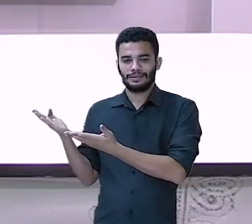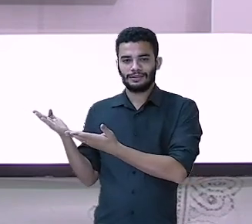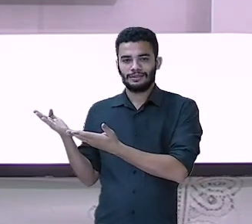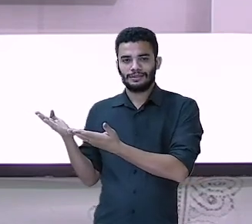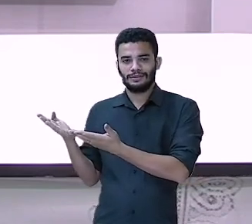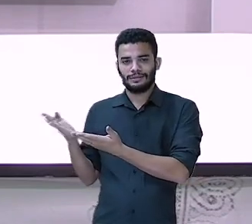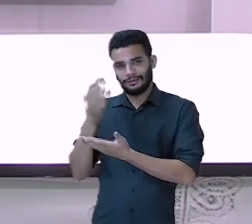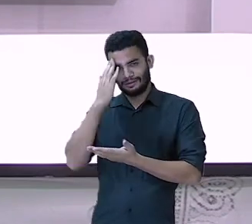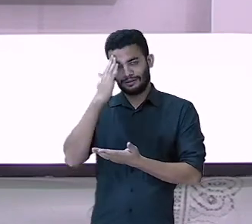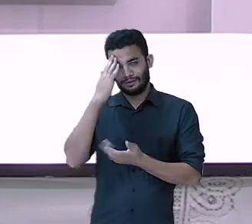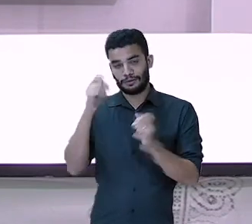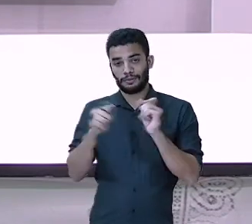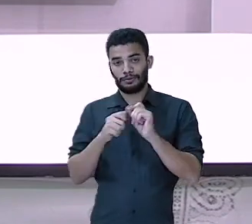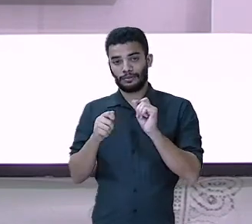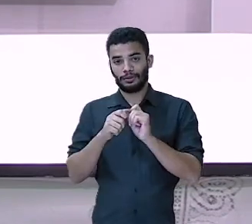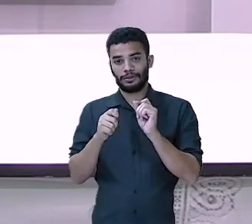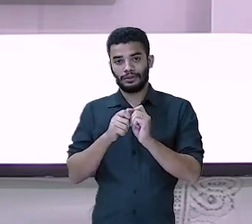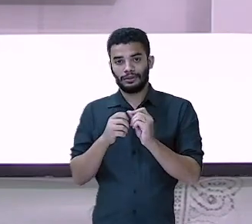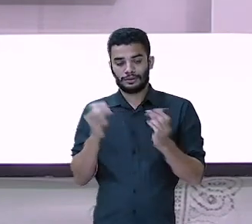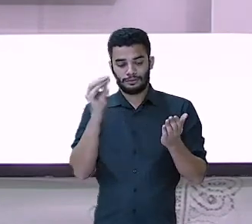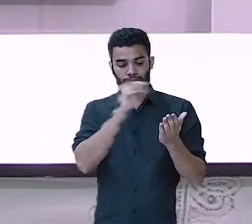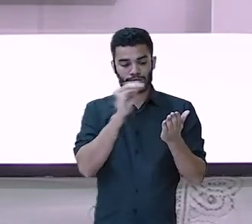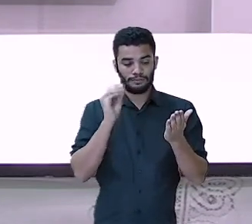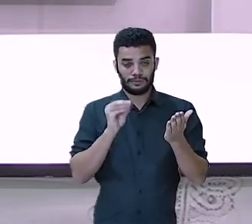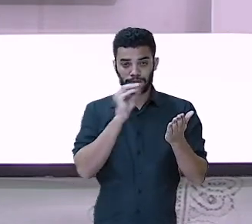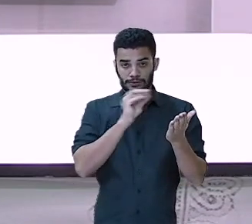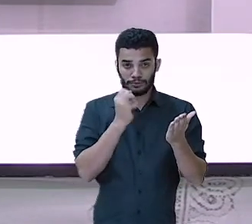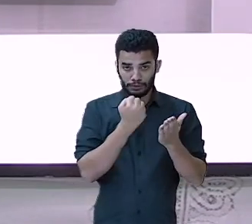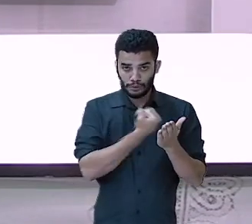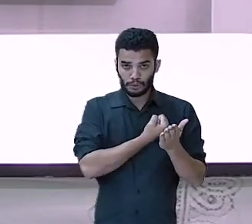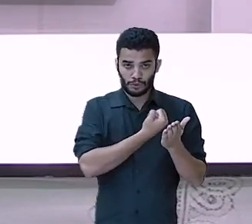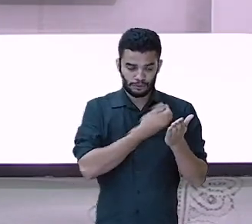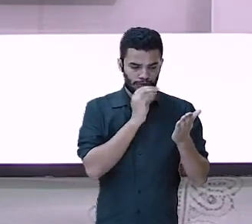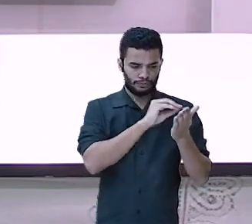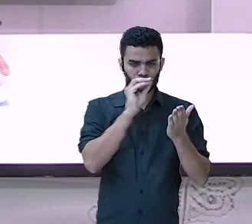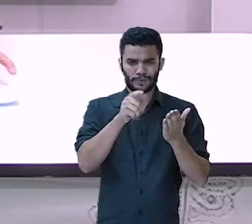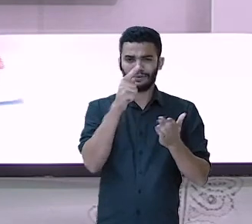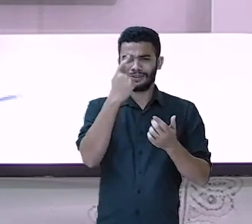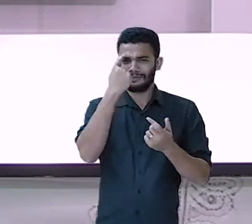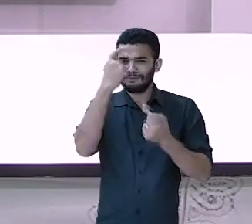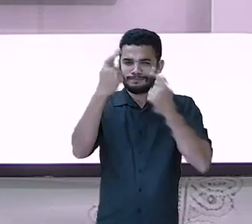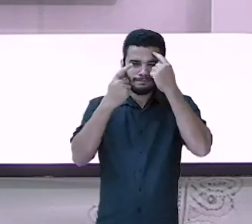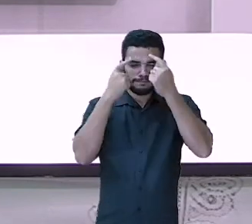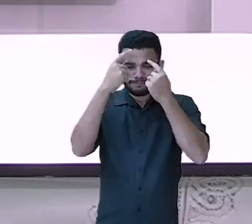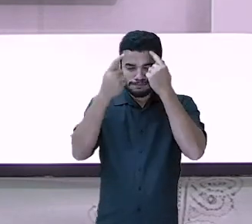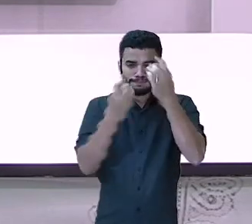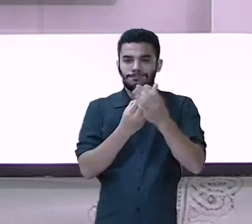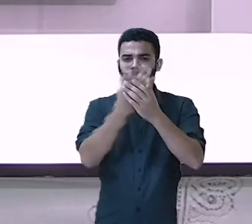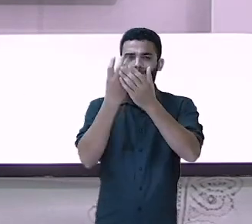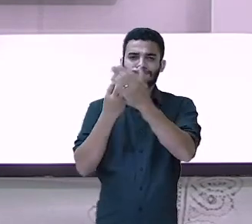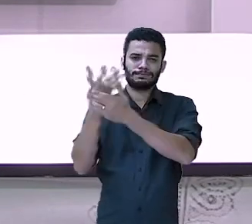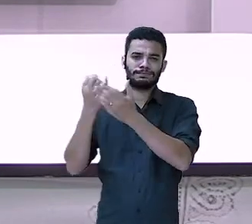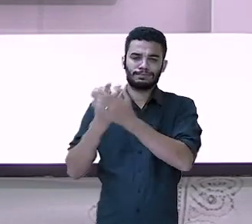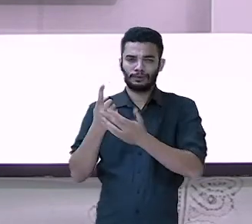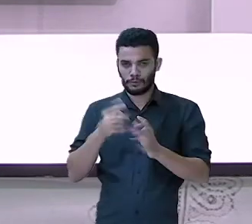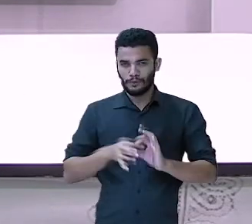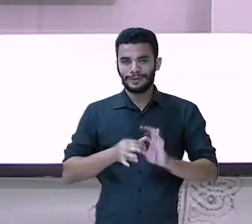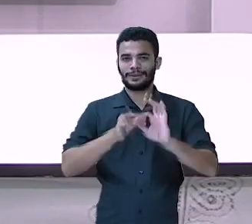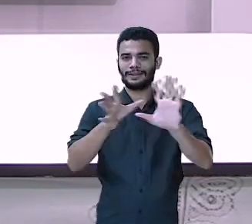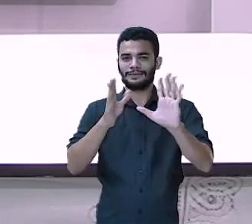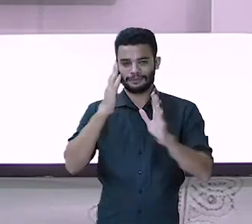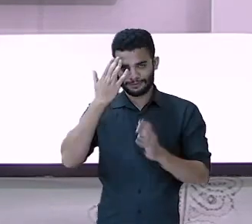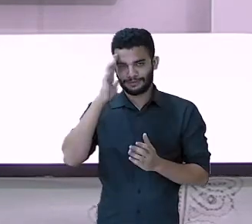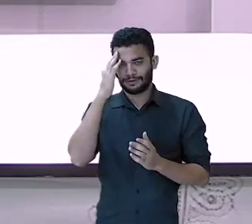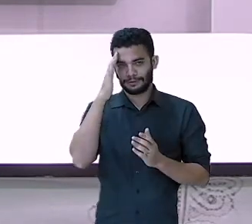enumerar para iniciar. Aí, você usa a criatividade de vocês para fazer o formato que vocês